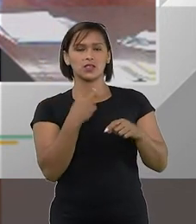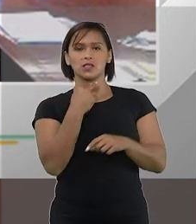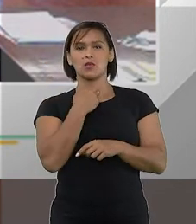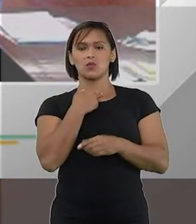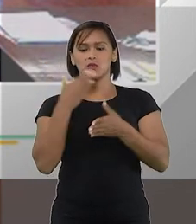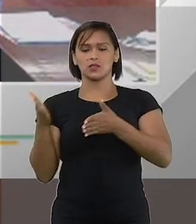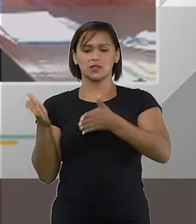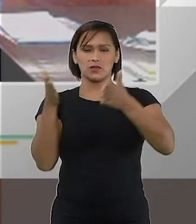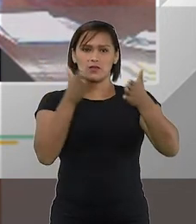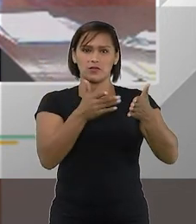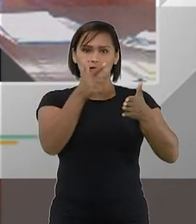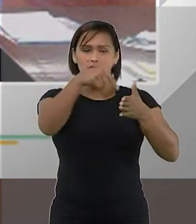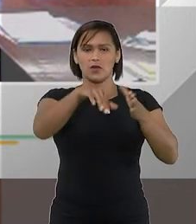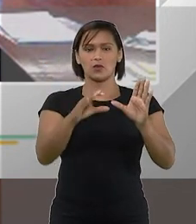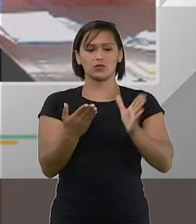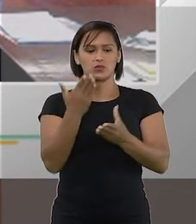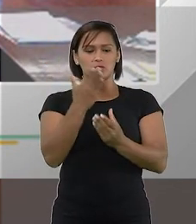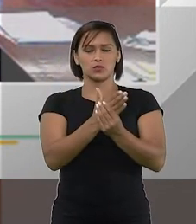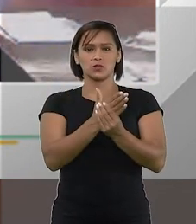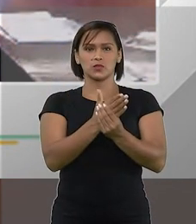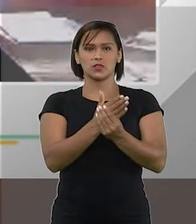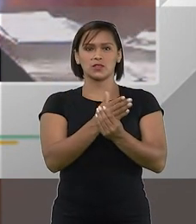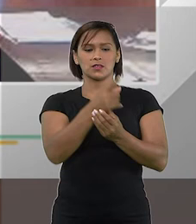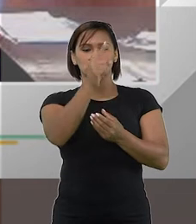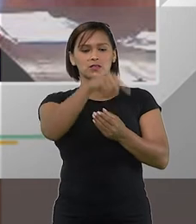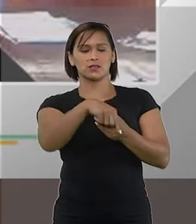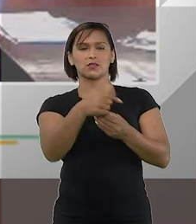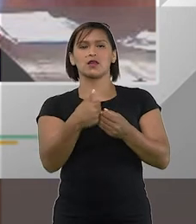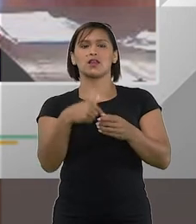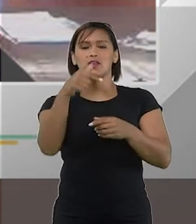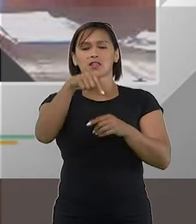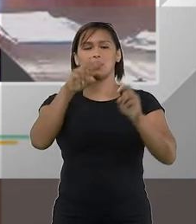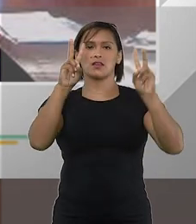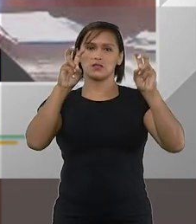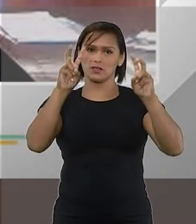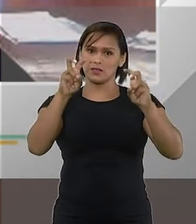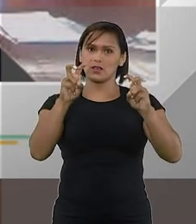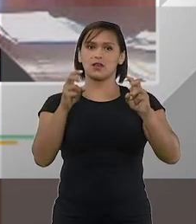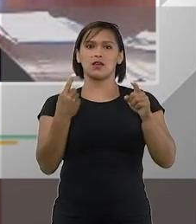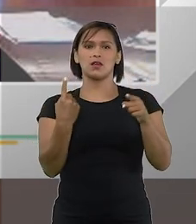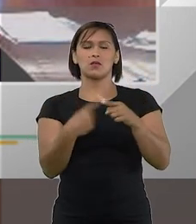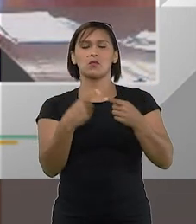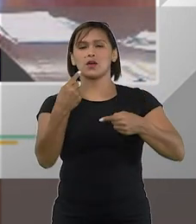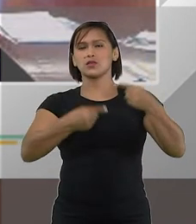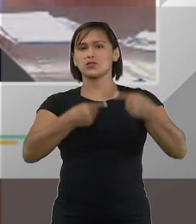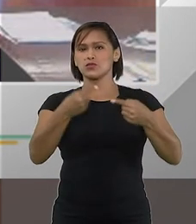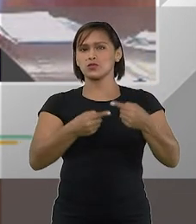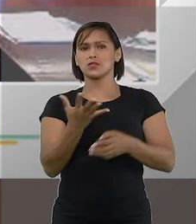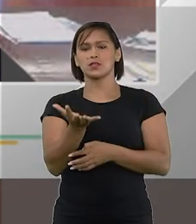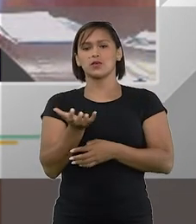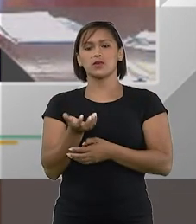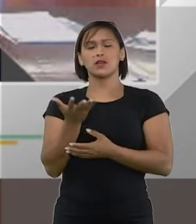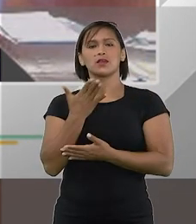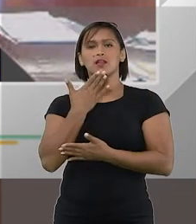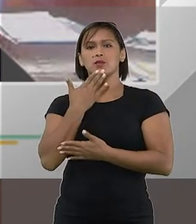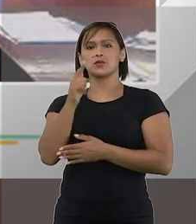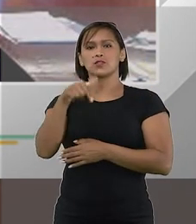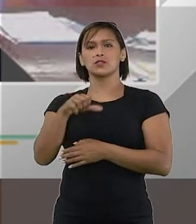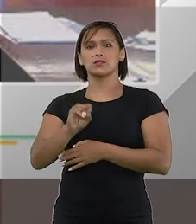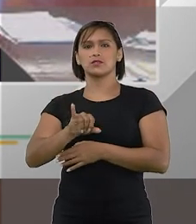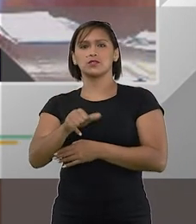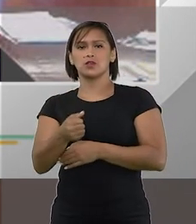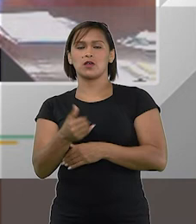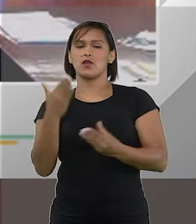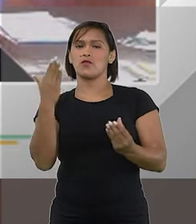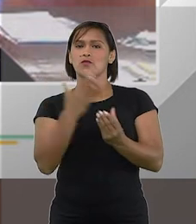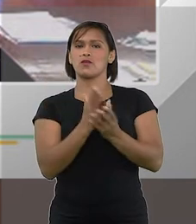poderia desviar o foco do processo nesse aspecto para a discussão pretendida porque assim não